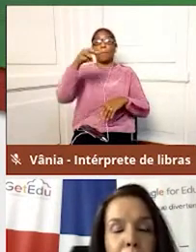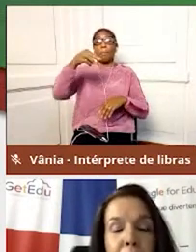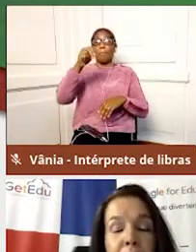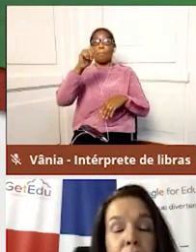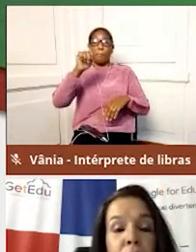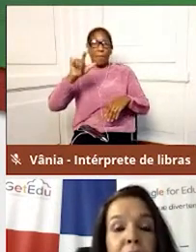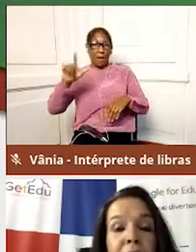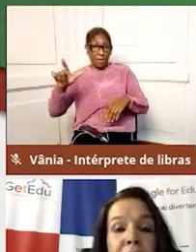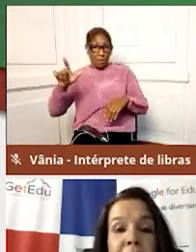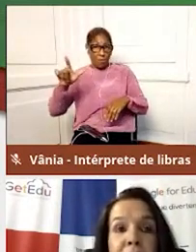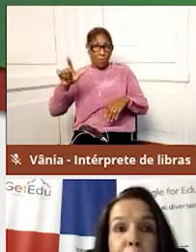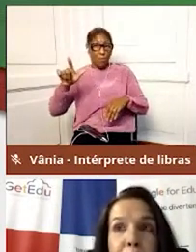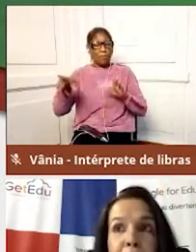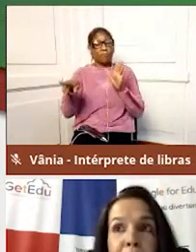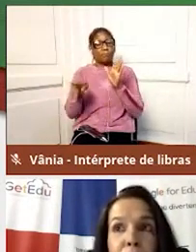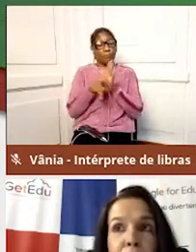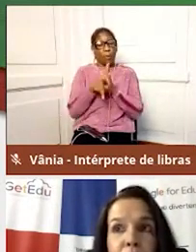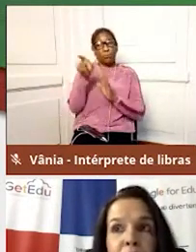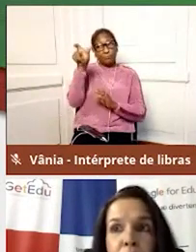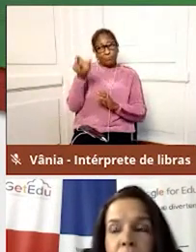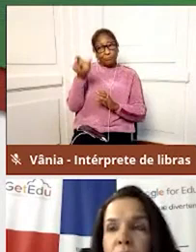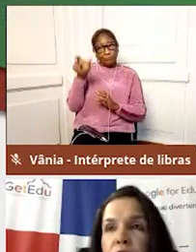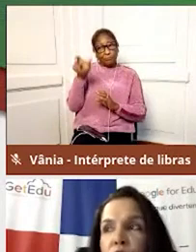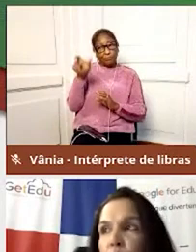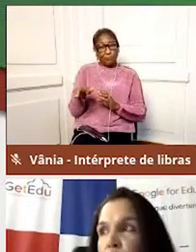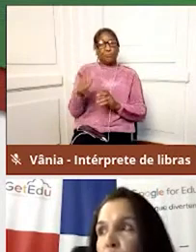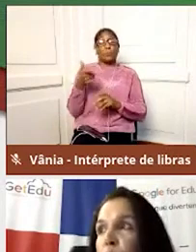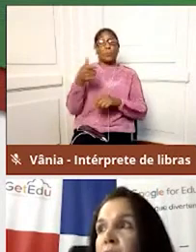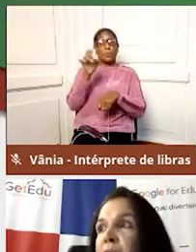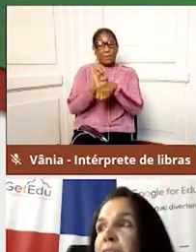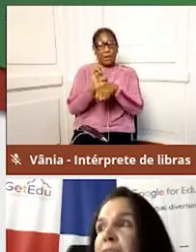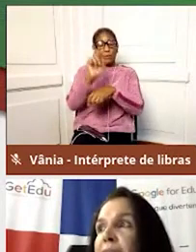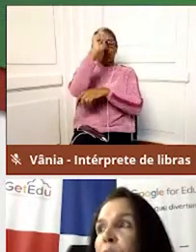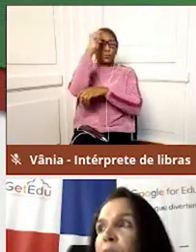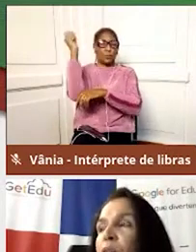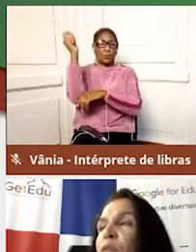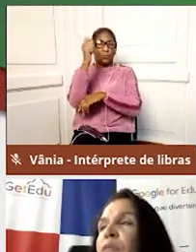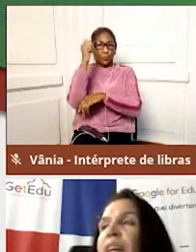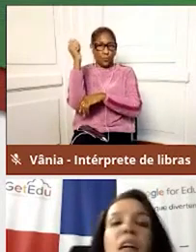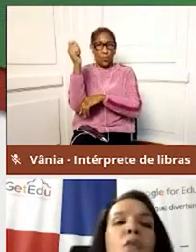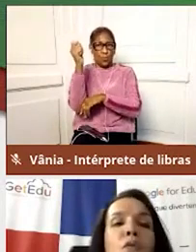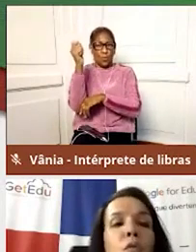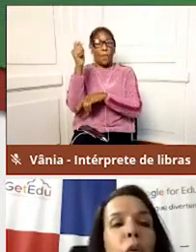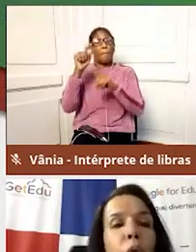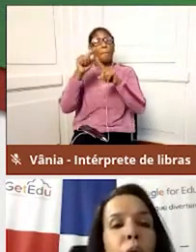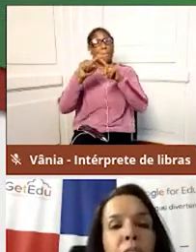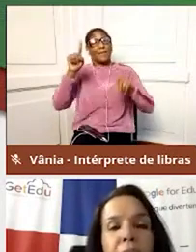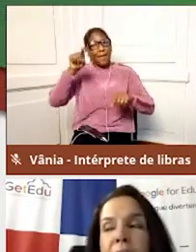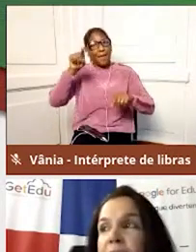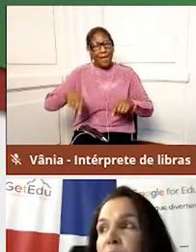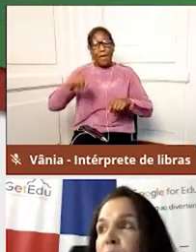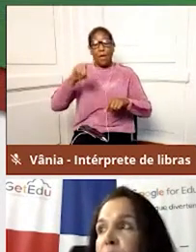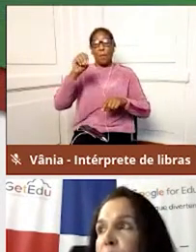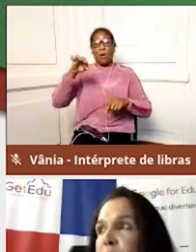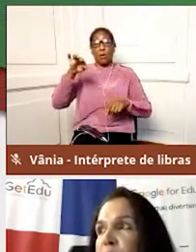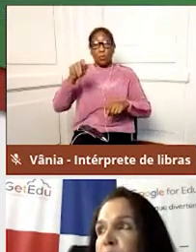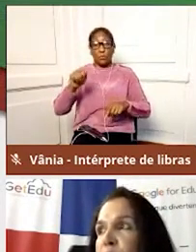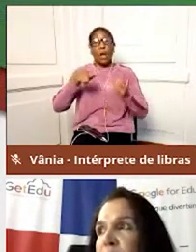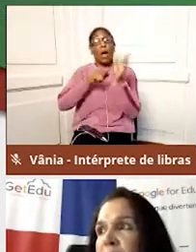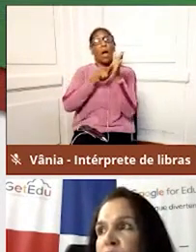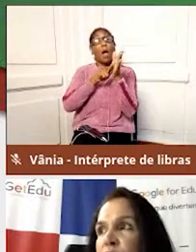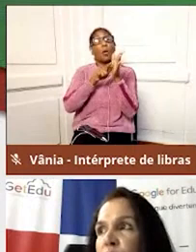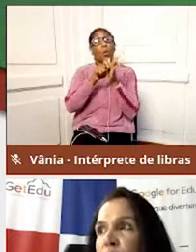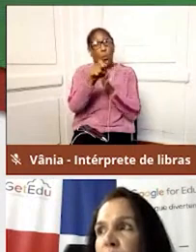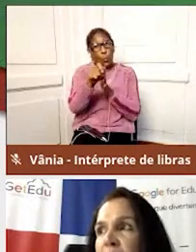ser uma conta personalizada para o estado do Rio Grande do Sul, ela é uma conta Google. Então, eu